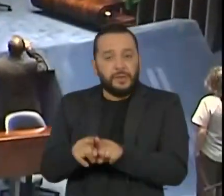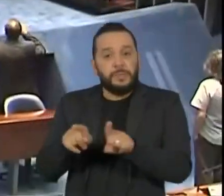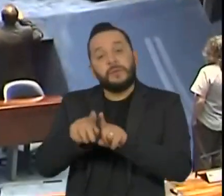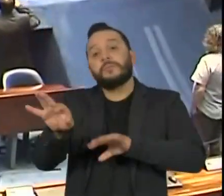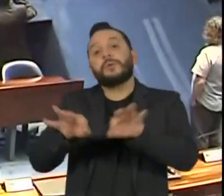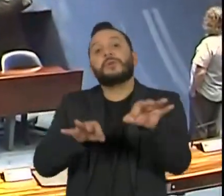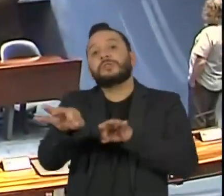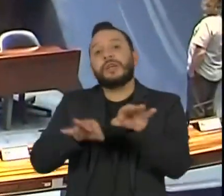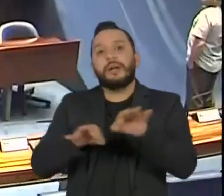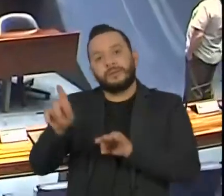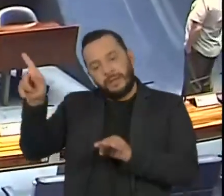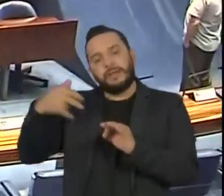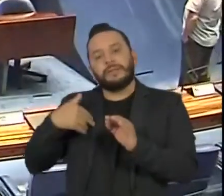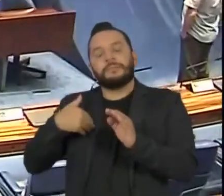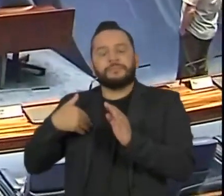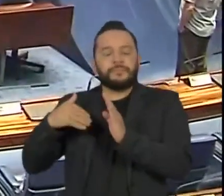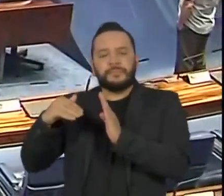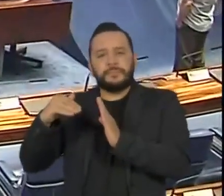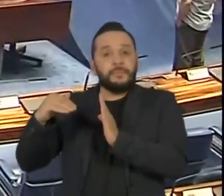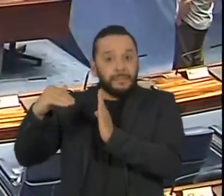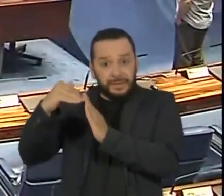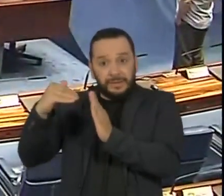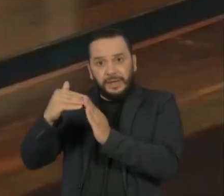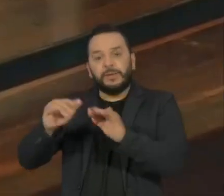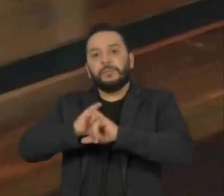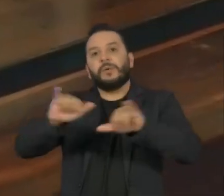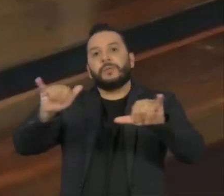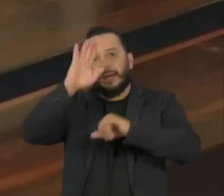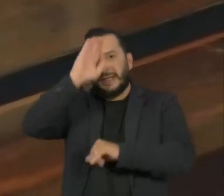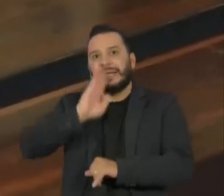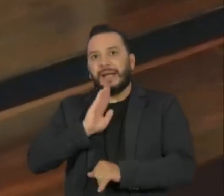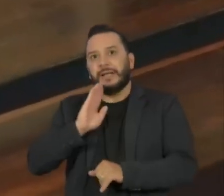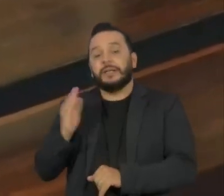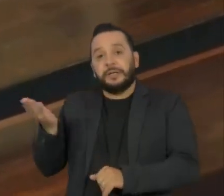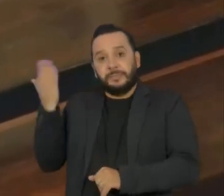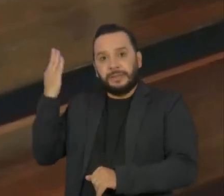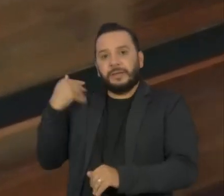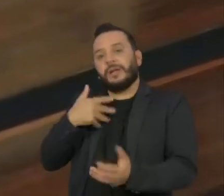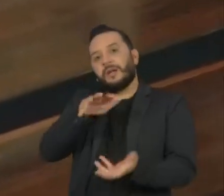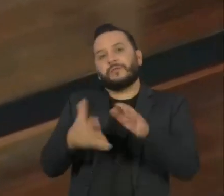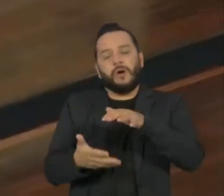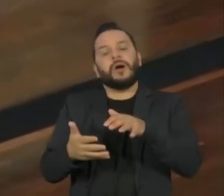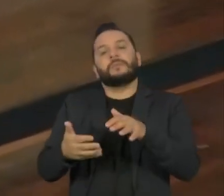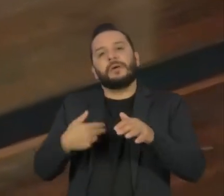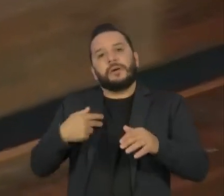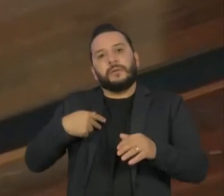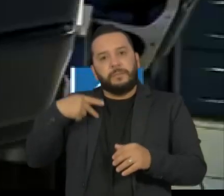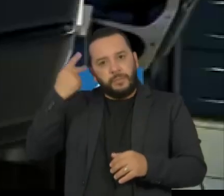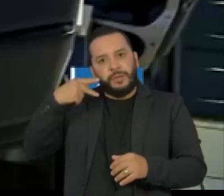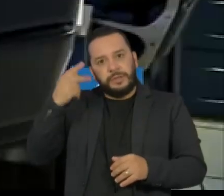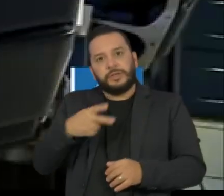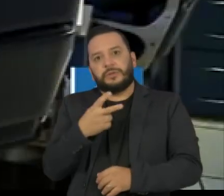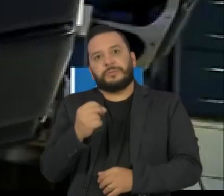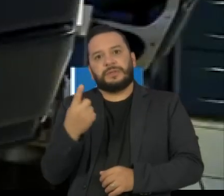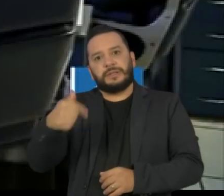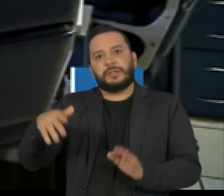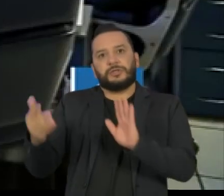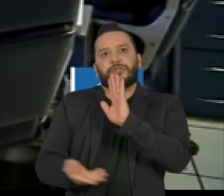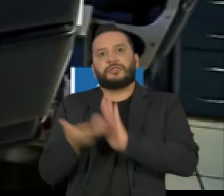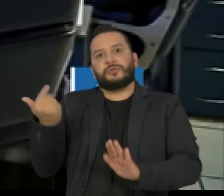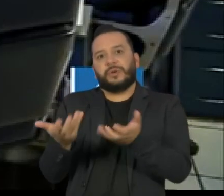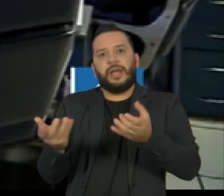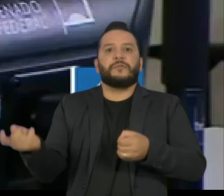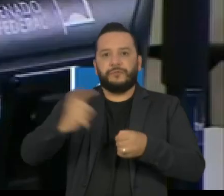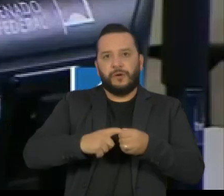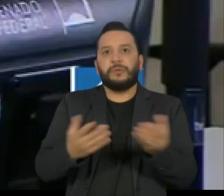traz de volta a propaganda partidária gratuita, abolida pela reforma política de 2017. Na semana passada, o